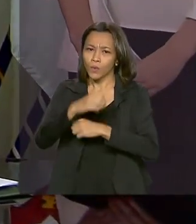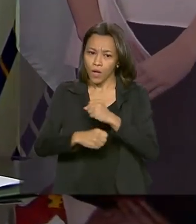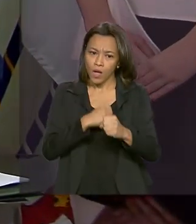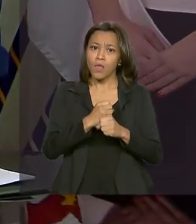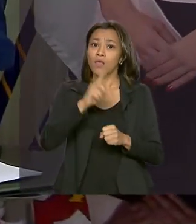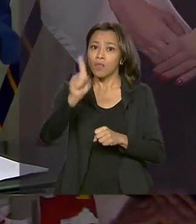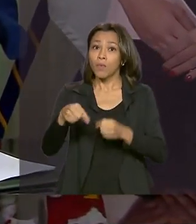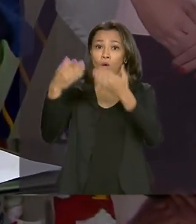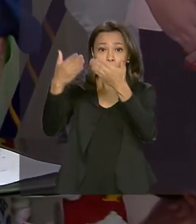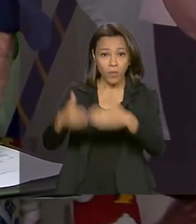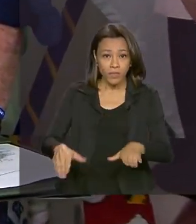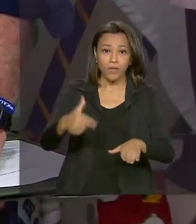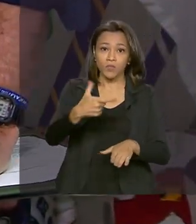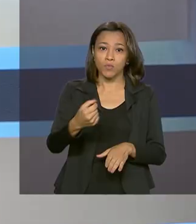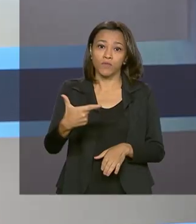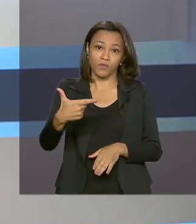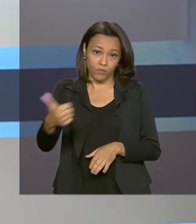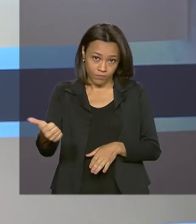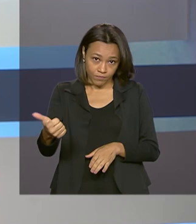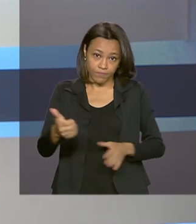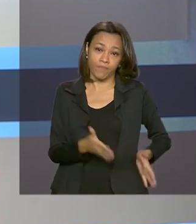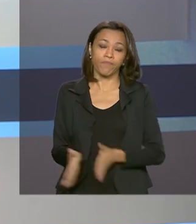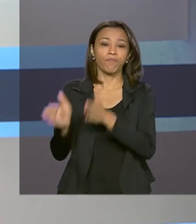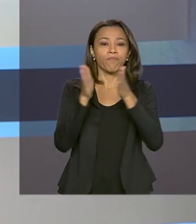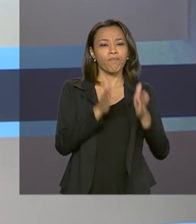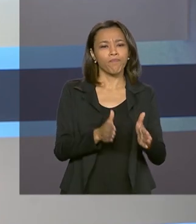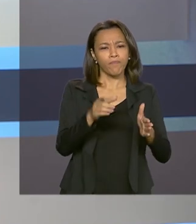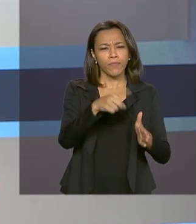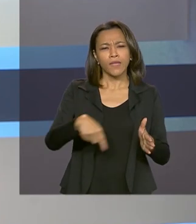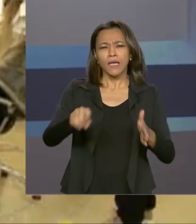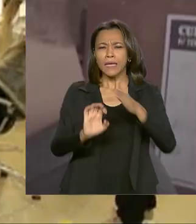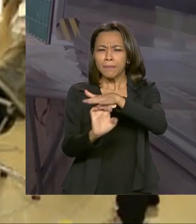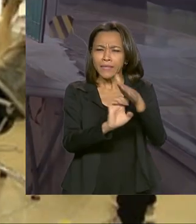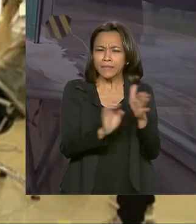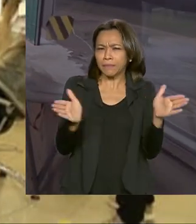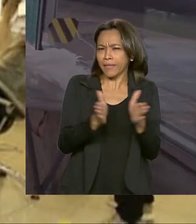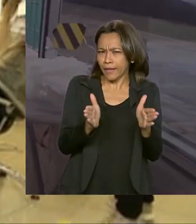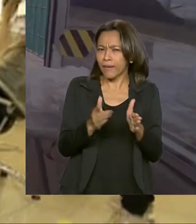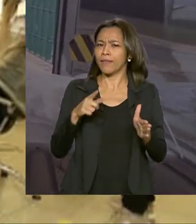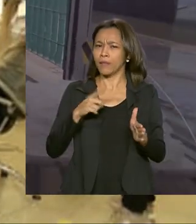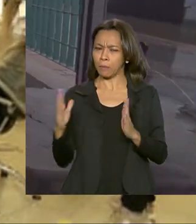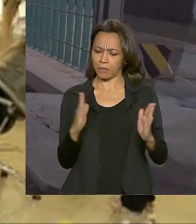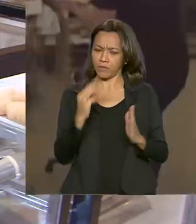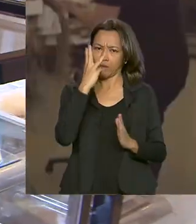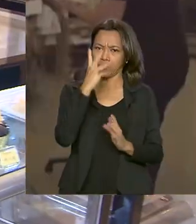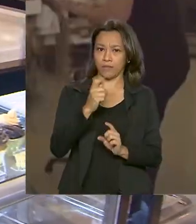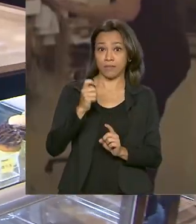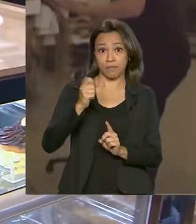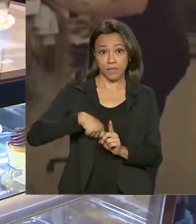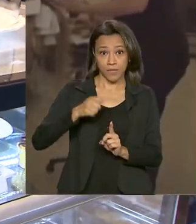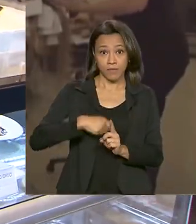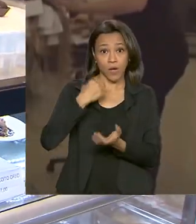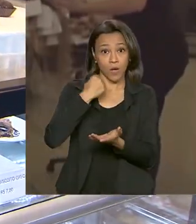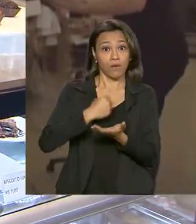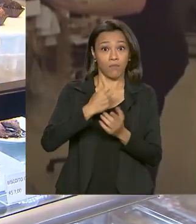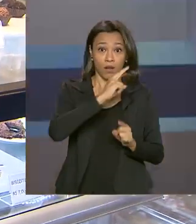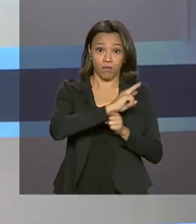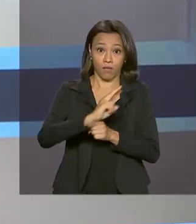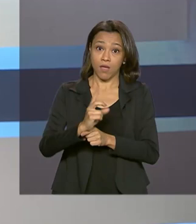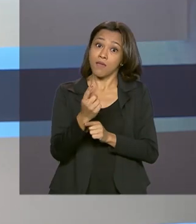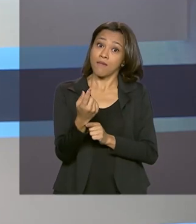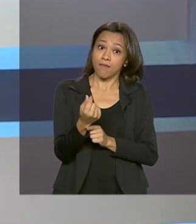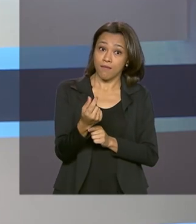compensada em 2021. Microempresas terão mais três meses para contratar crédito do Pronamp.